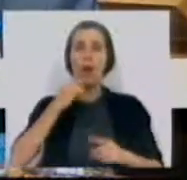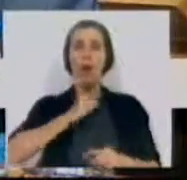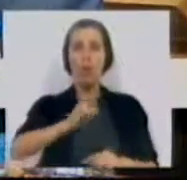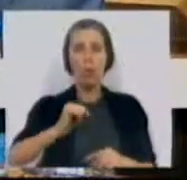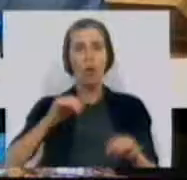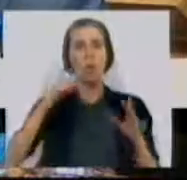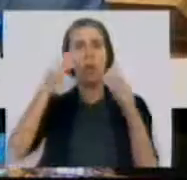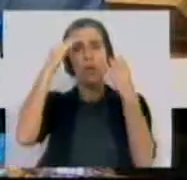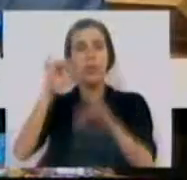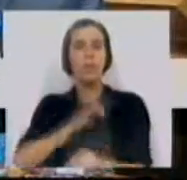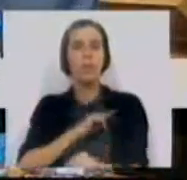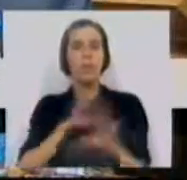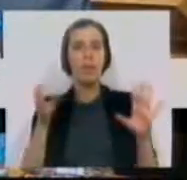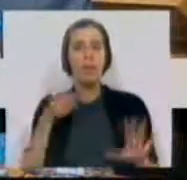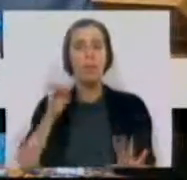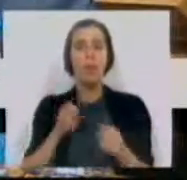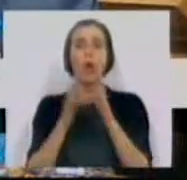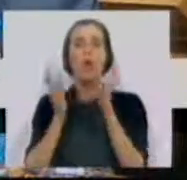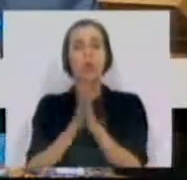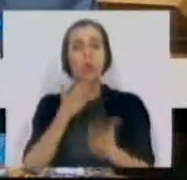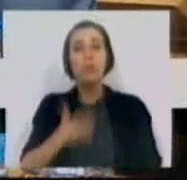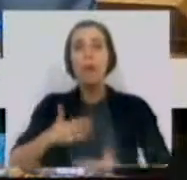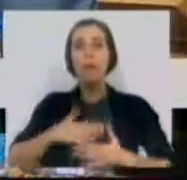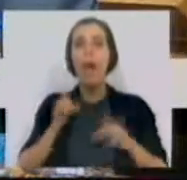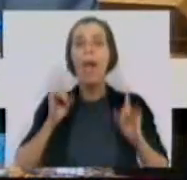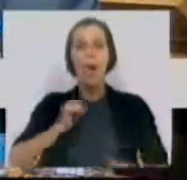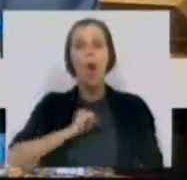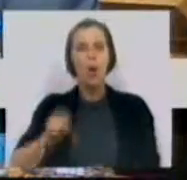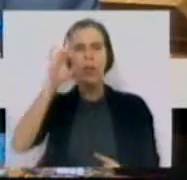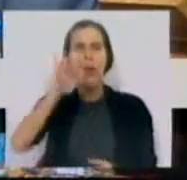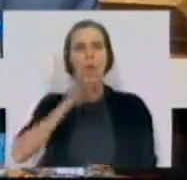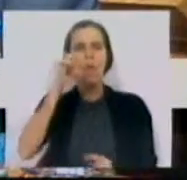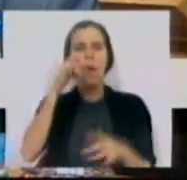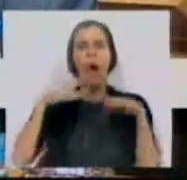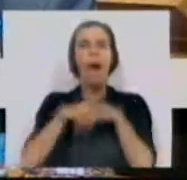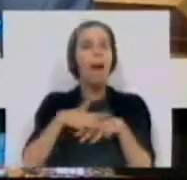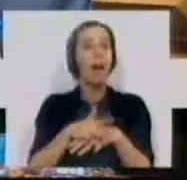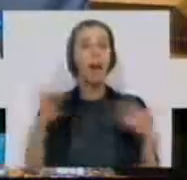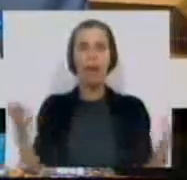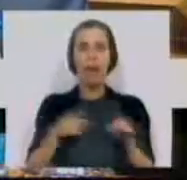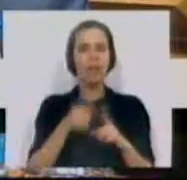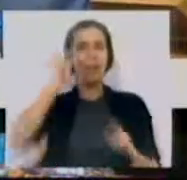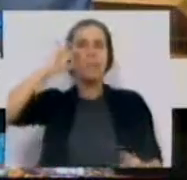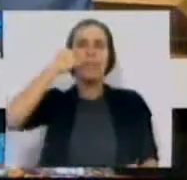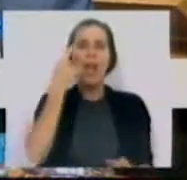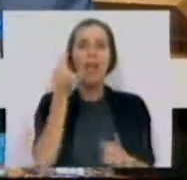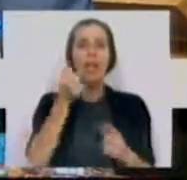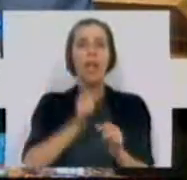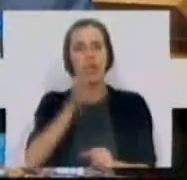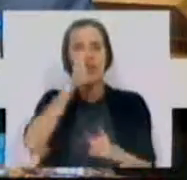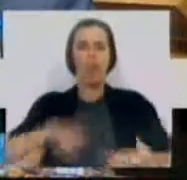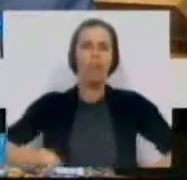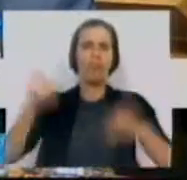colégios, contra o ensino privado. Tudo nos move é contra a irracionalidade da rede e contra o desperdício de dinheiros